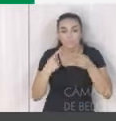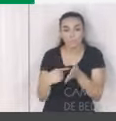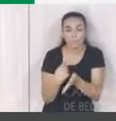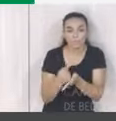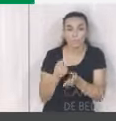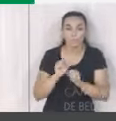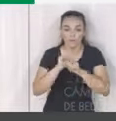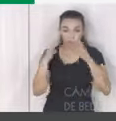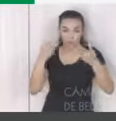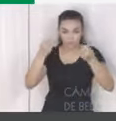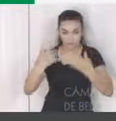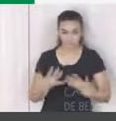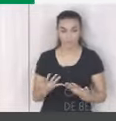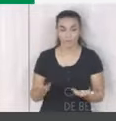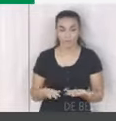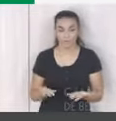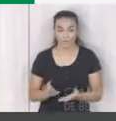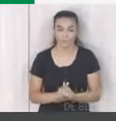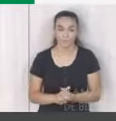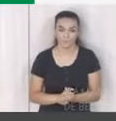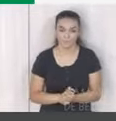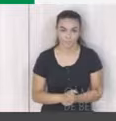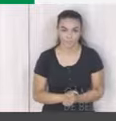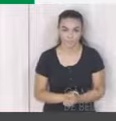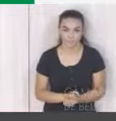pertinente aí a nossa apresentação.